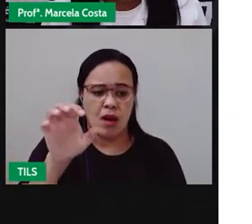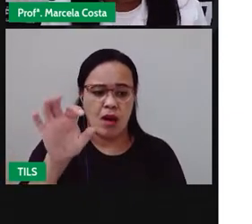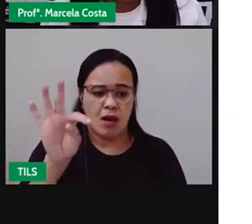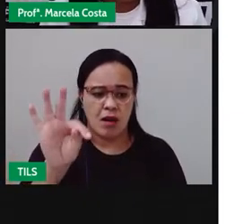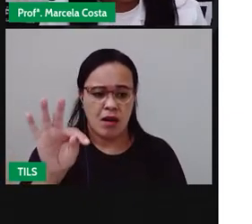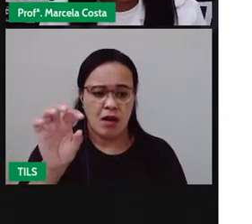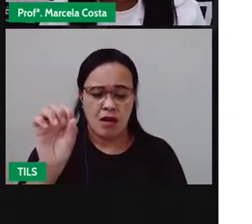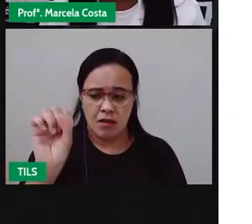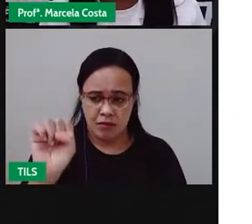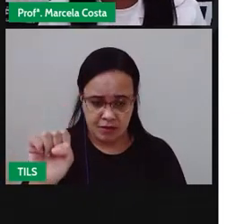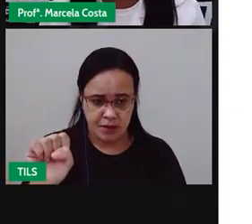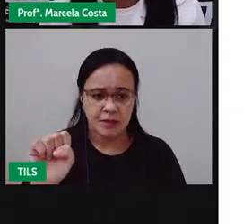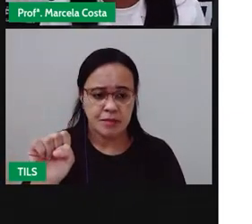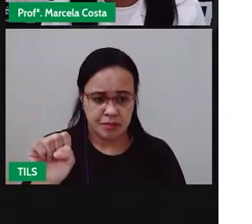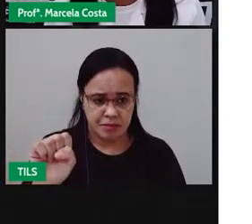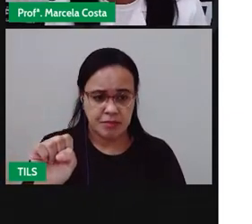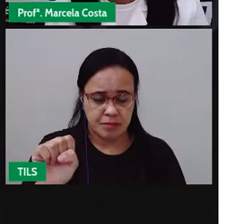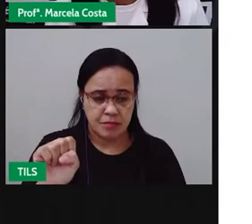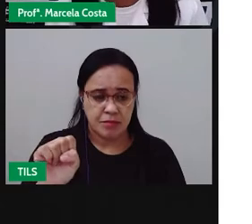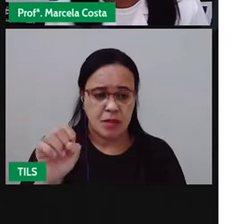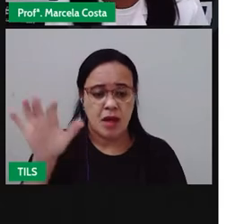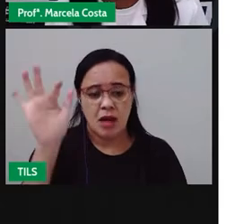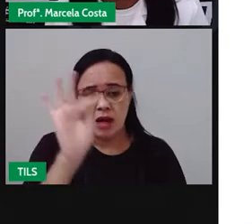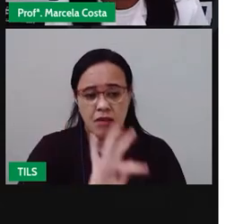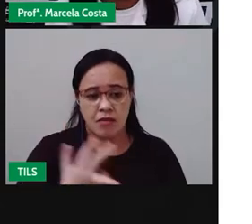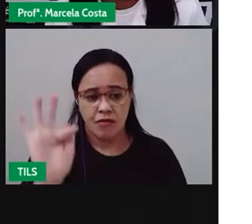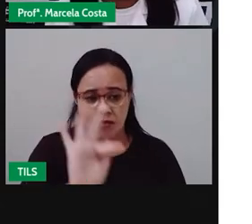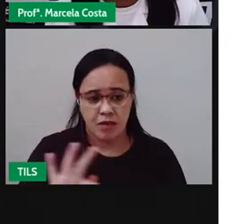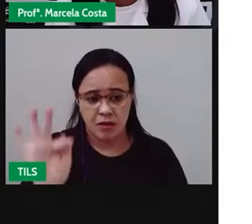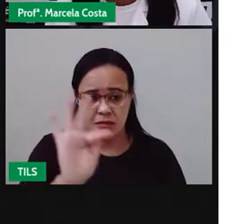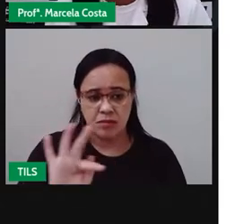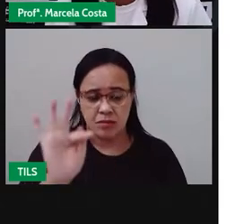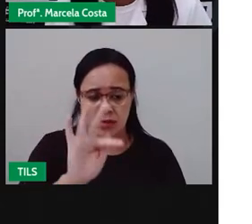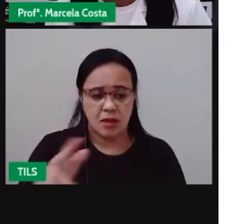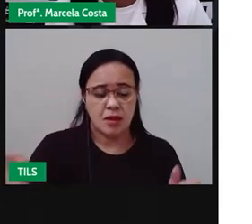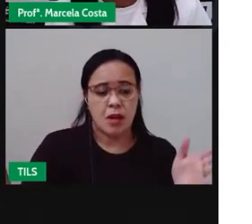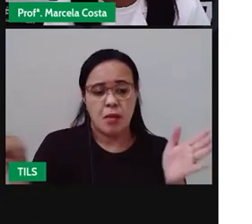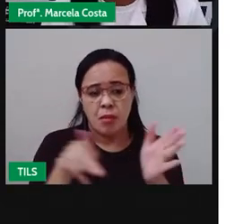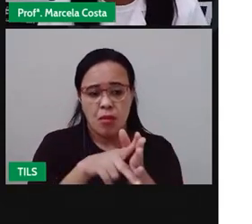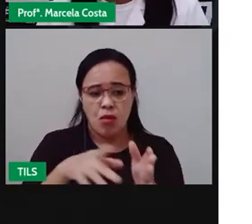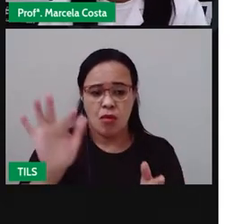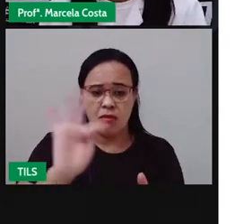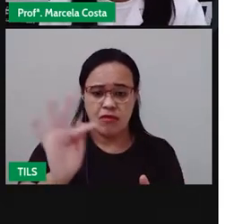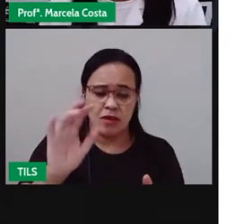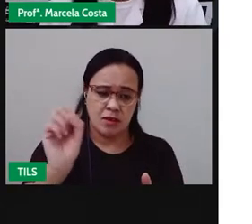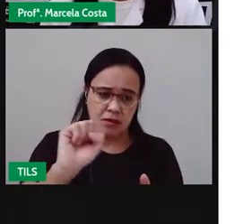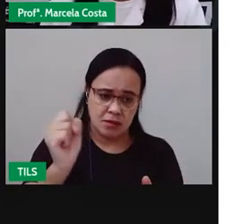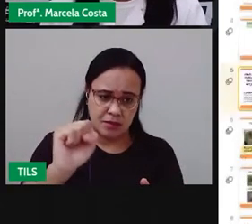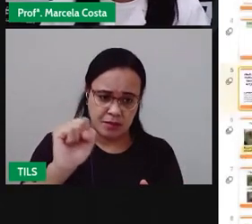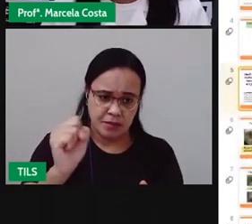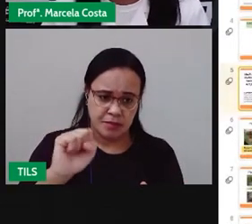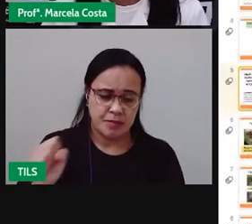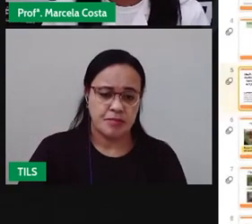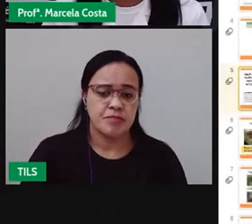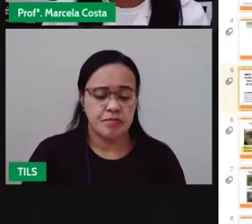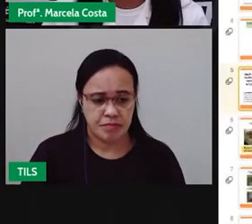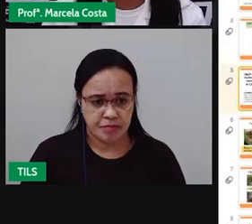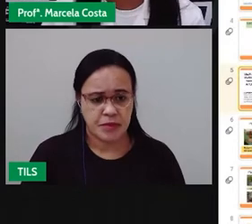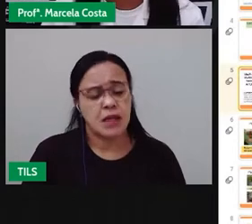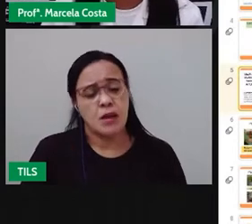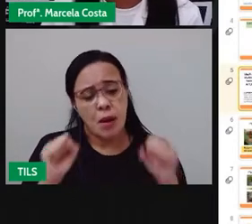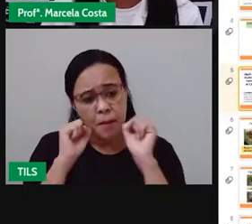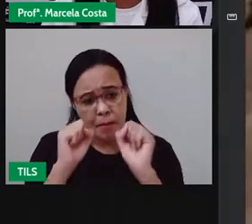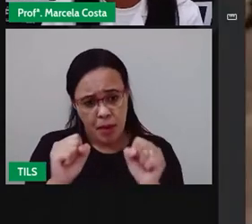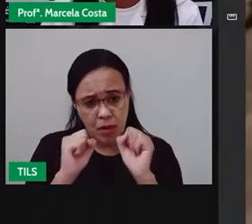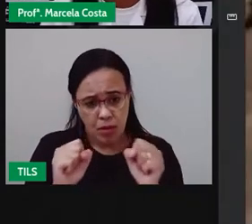a UF, da Universidade Estadual de Feira de Santana. E aí lá a gente vai acessar agora no aplicativo e você